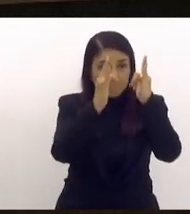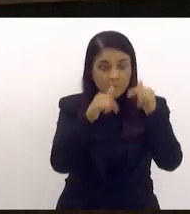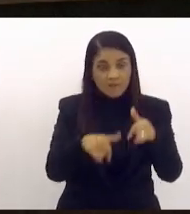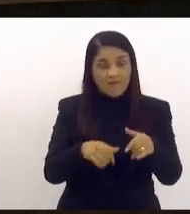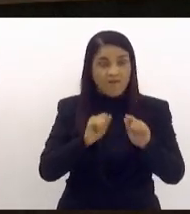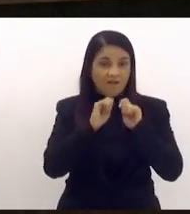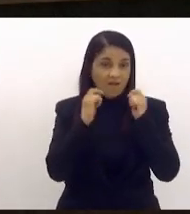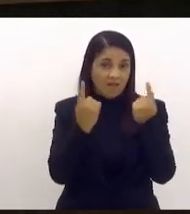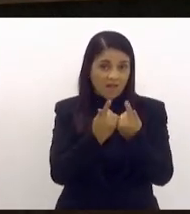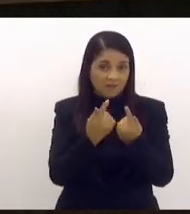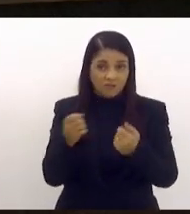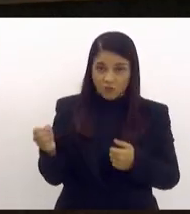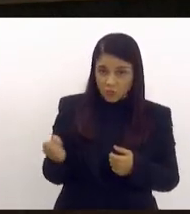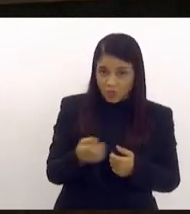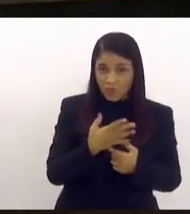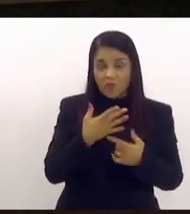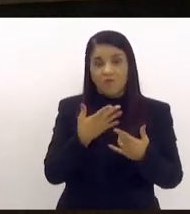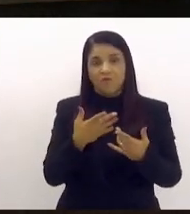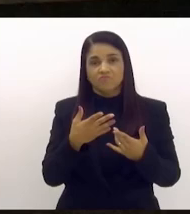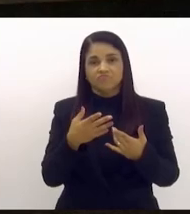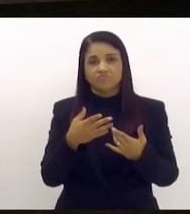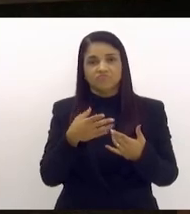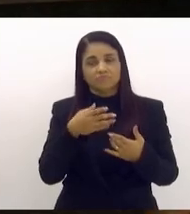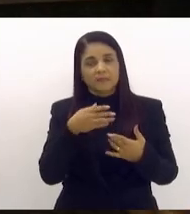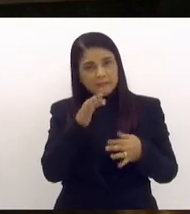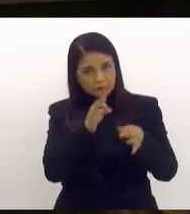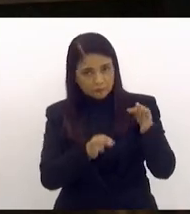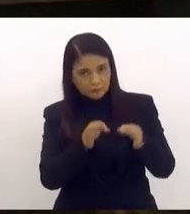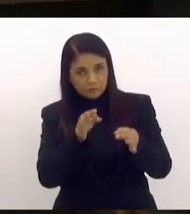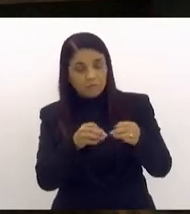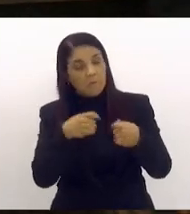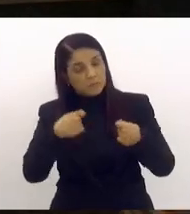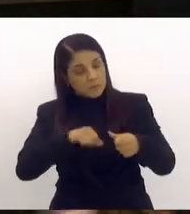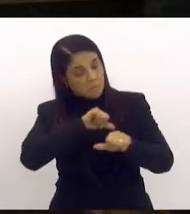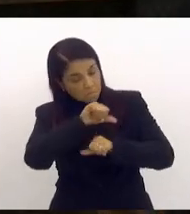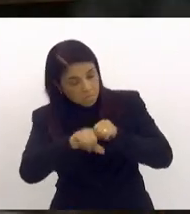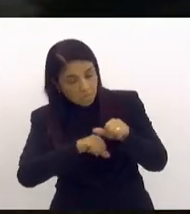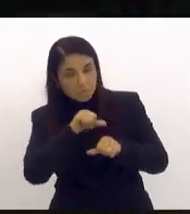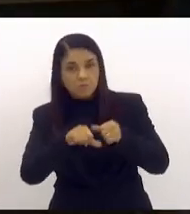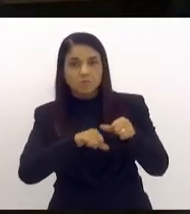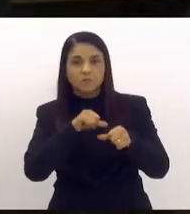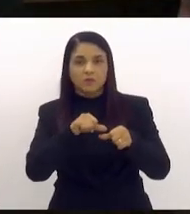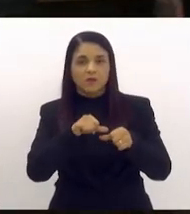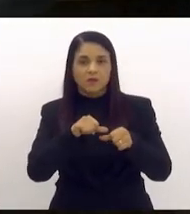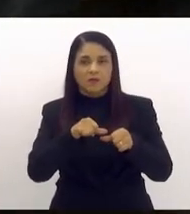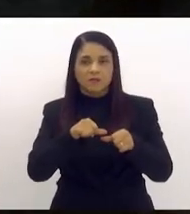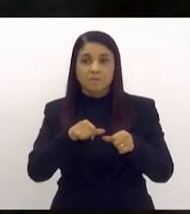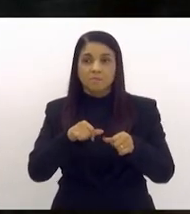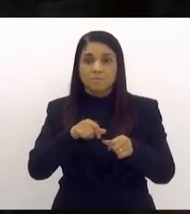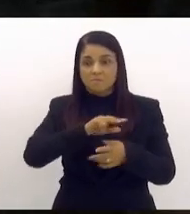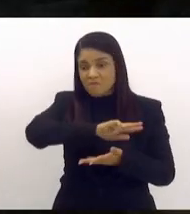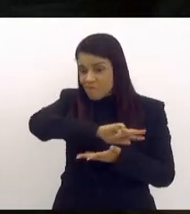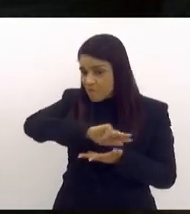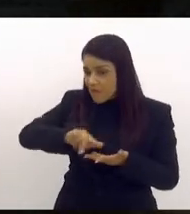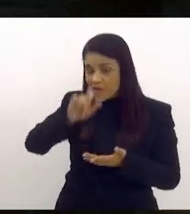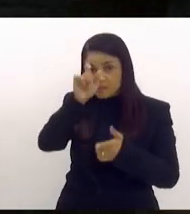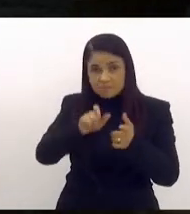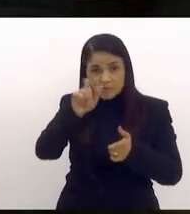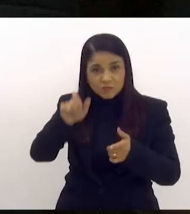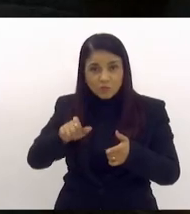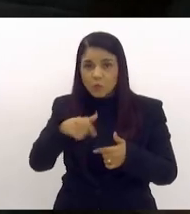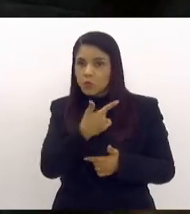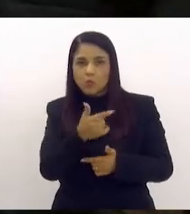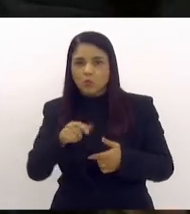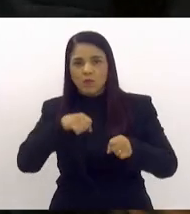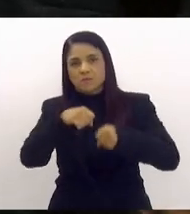Alerj, que é um prédio novo, então tem essa justificativa, mas a gente tem que mudar, onde tenha milhares de pessoas todos os dias e não